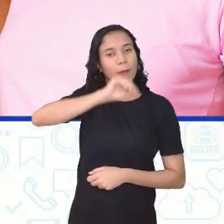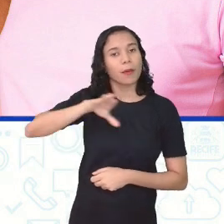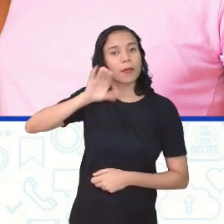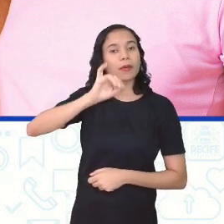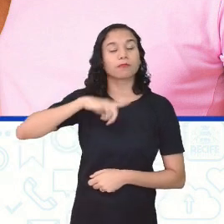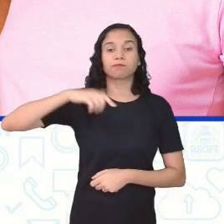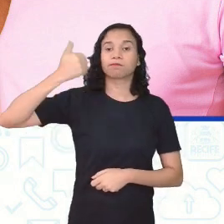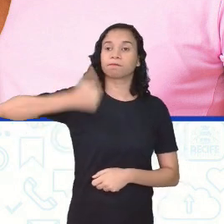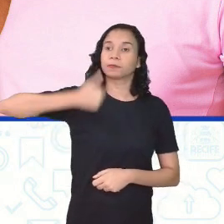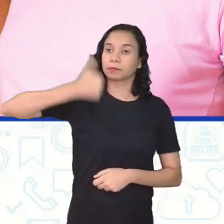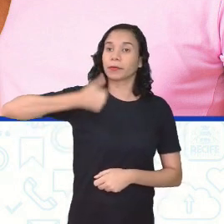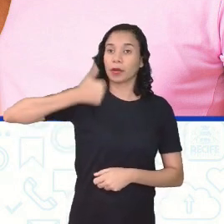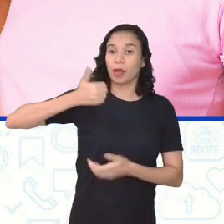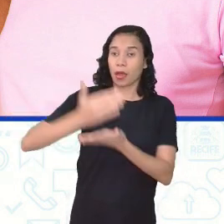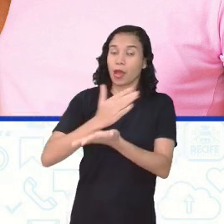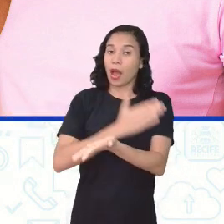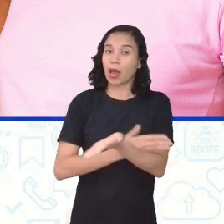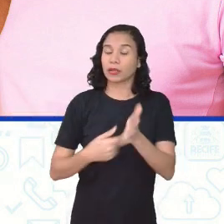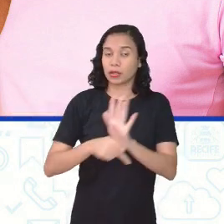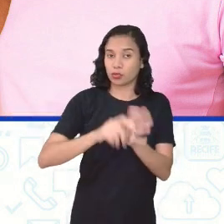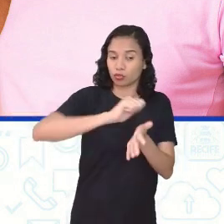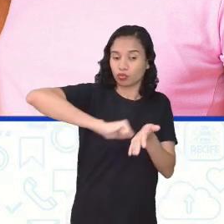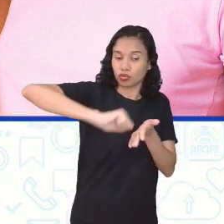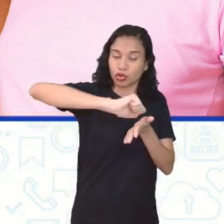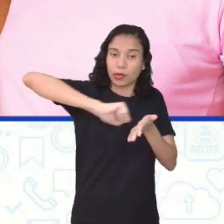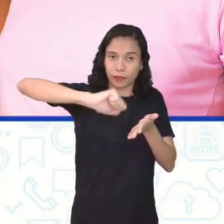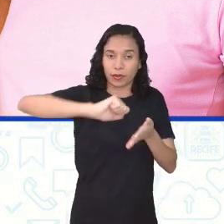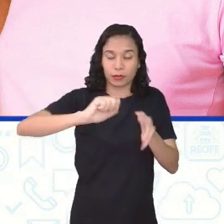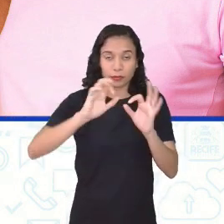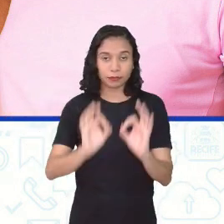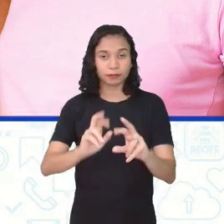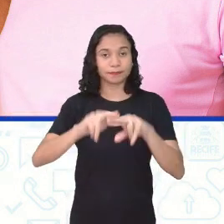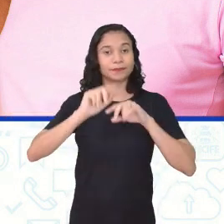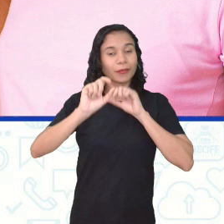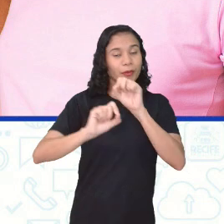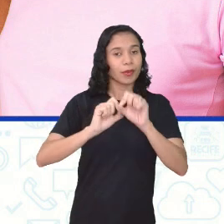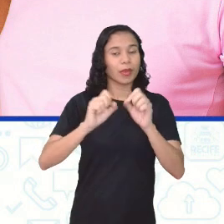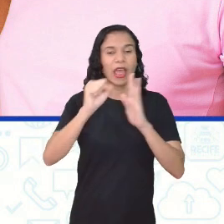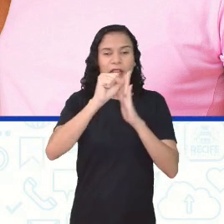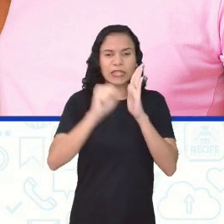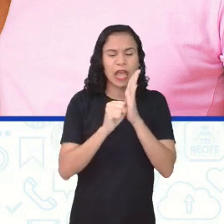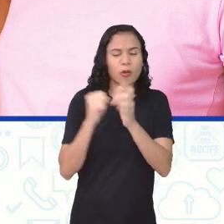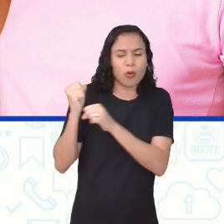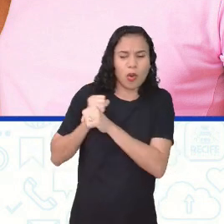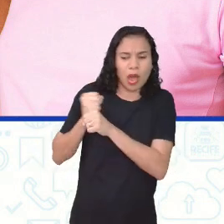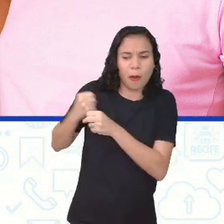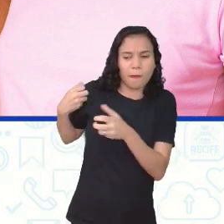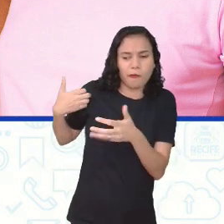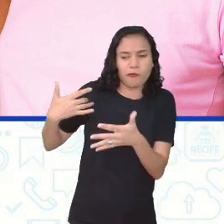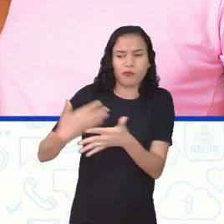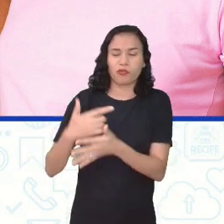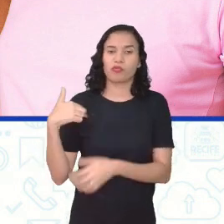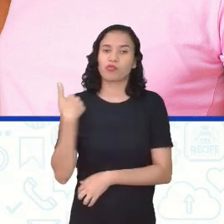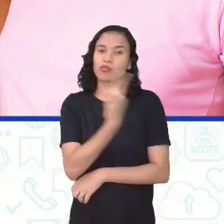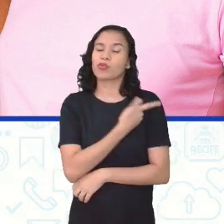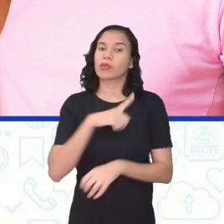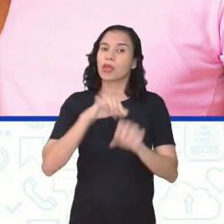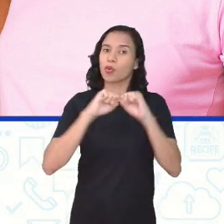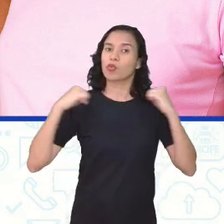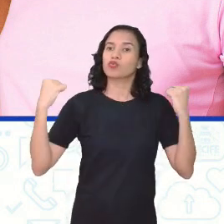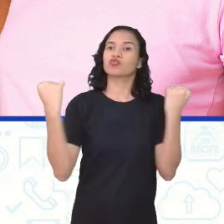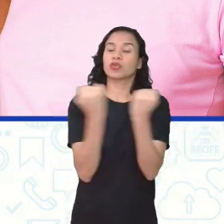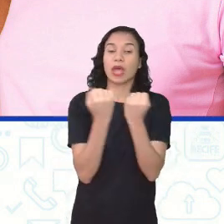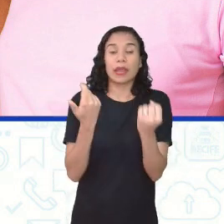ela é primeira, ela é antes da linguagem escrita, né? Tanto que por séculos, milênios, até tivemos sociedades que foram